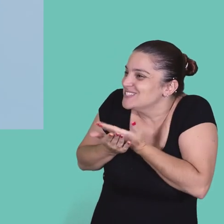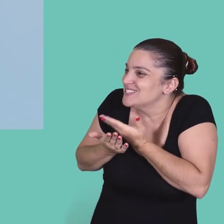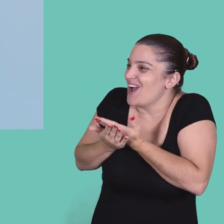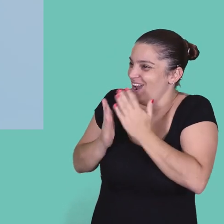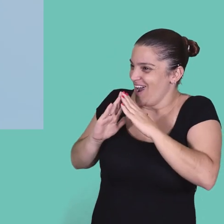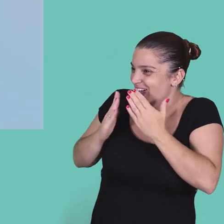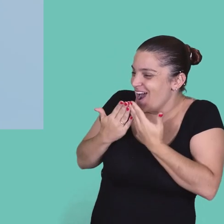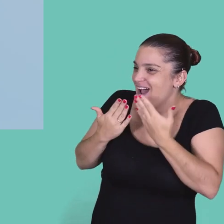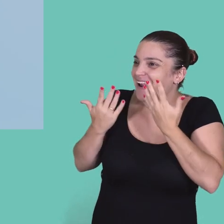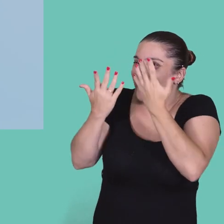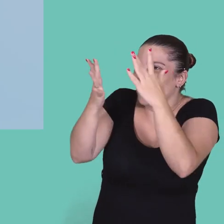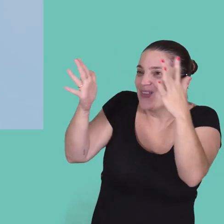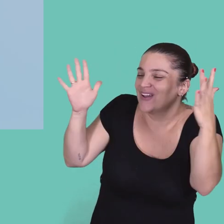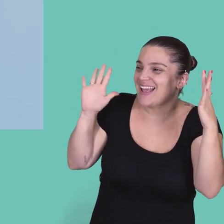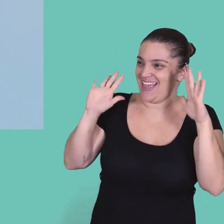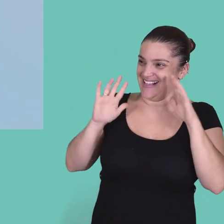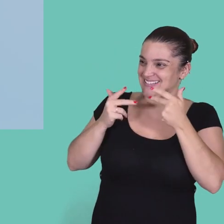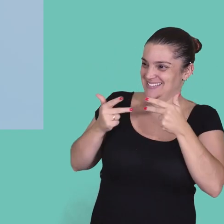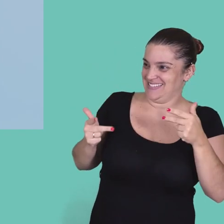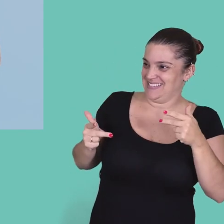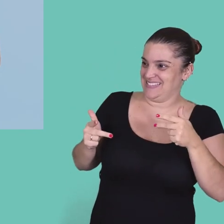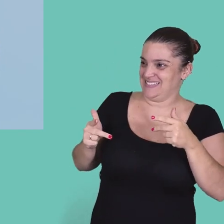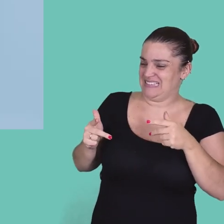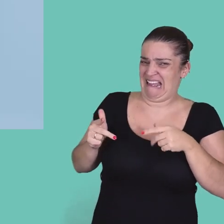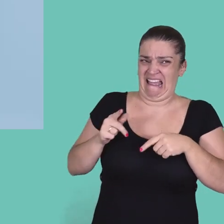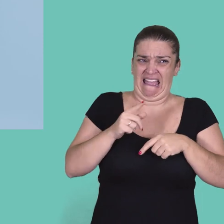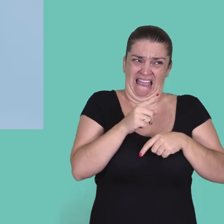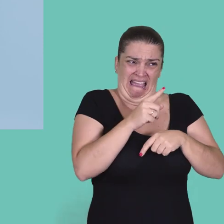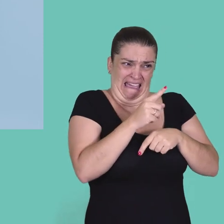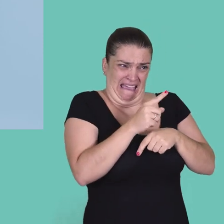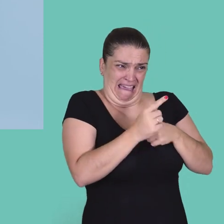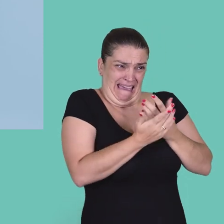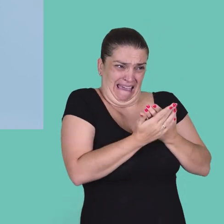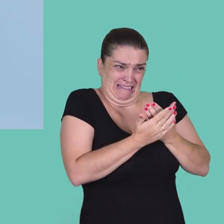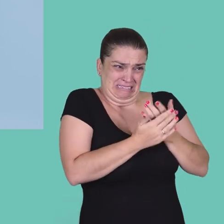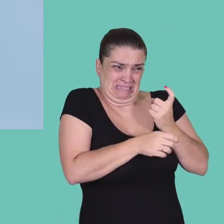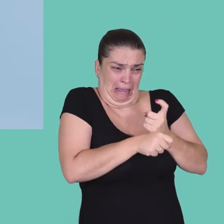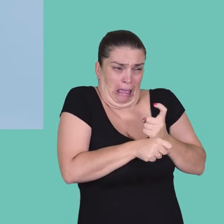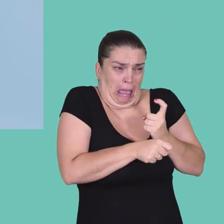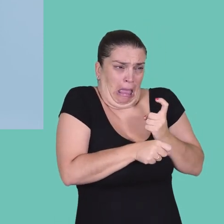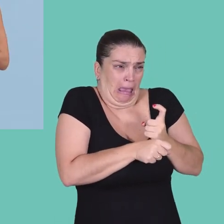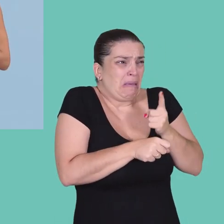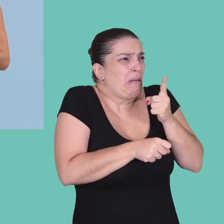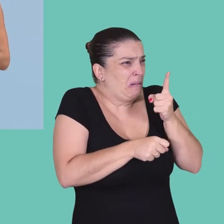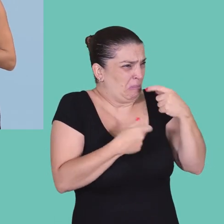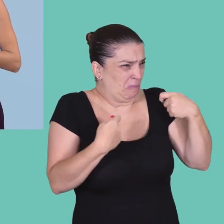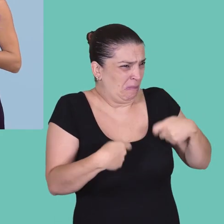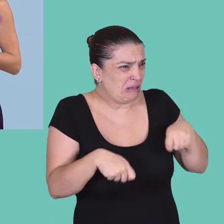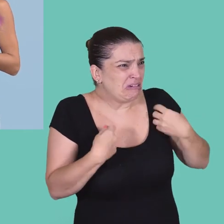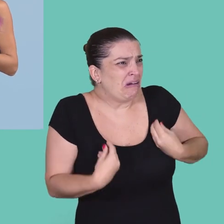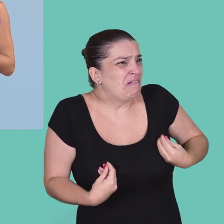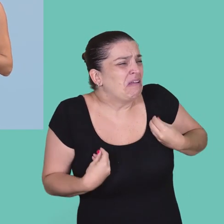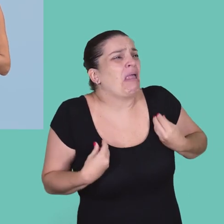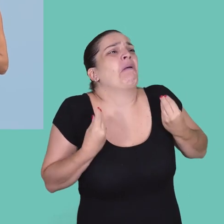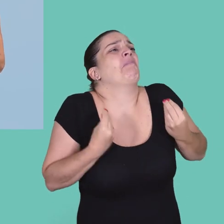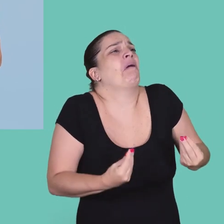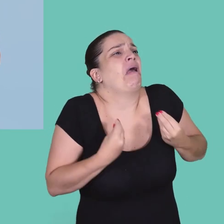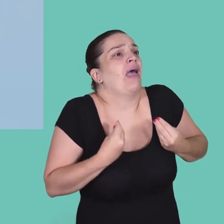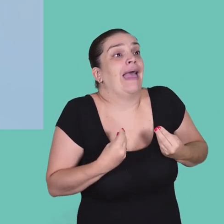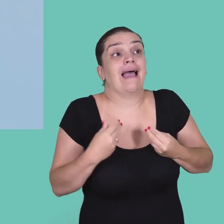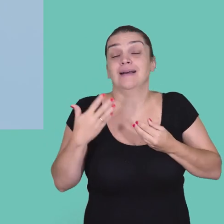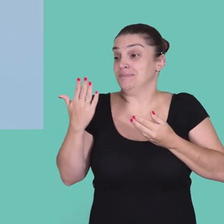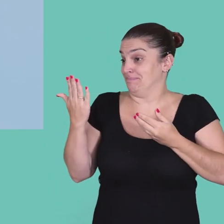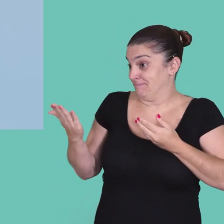escola, que estuda a natureza, os fenômenos da natureza. Aquela coisa chata. Aquilo serve pra alguma